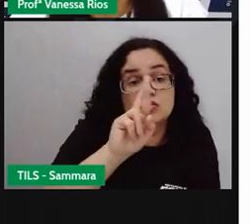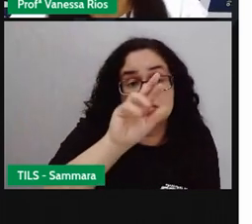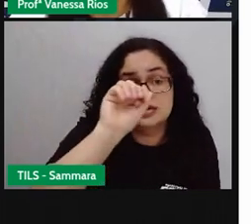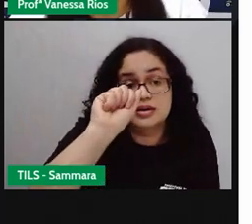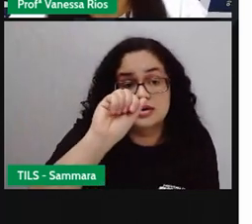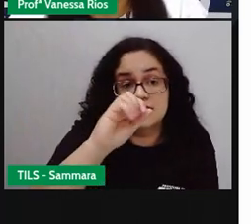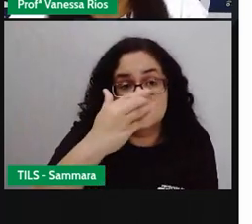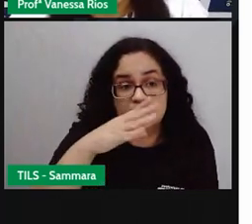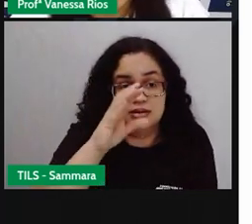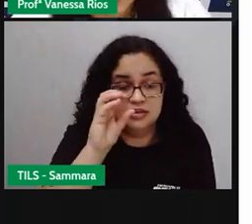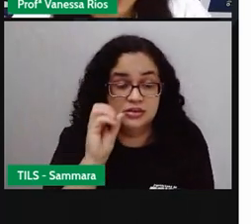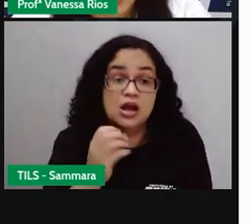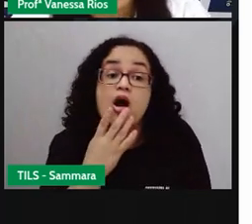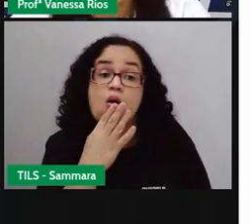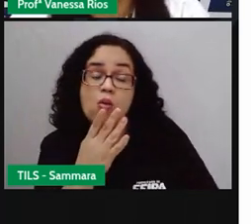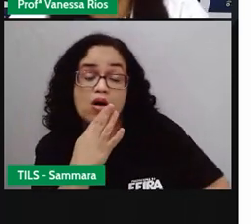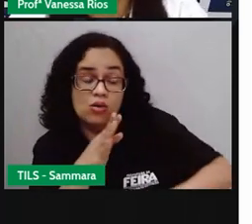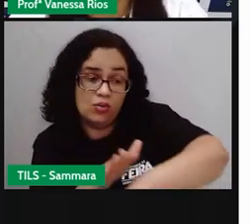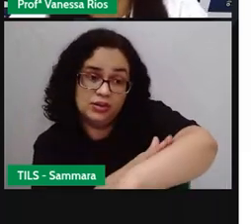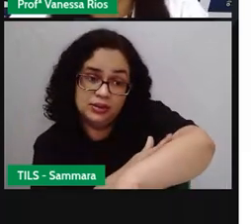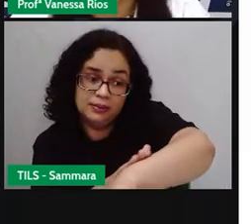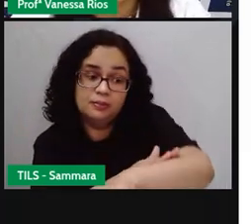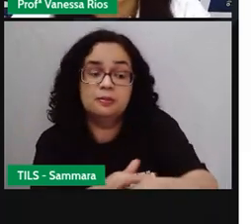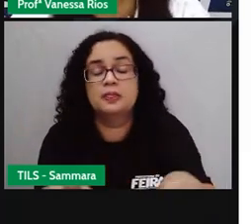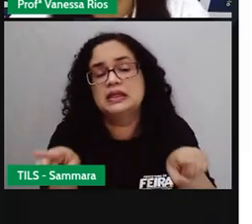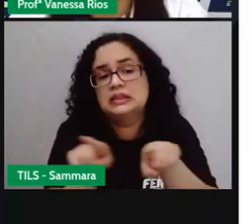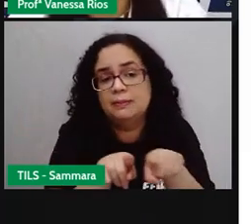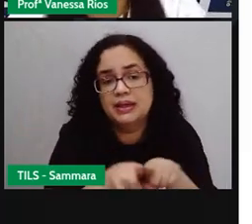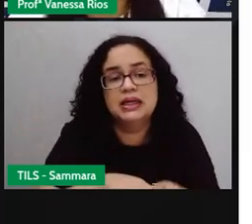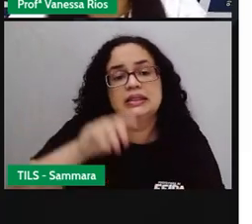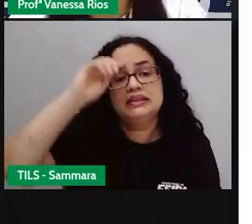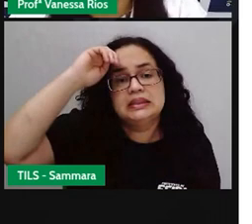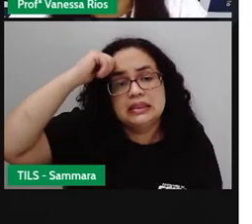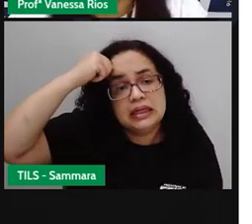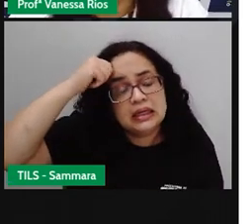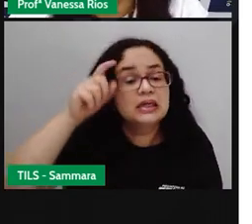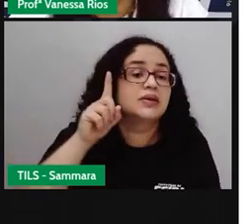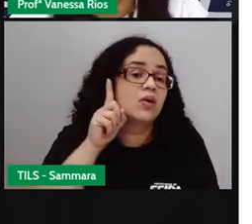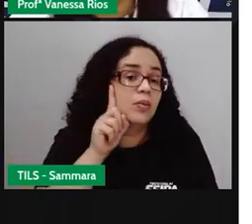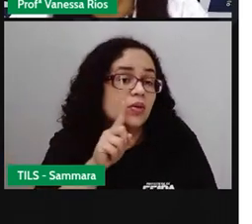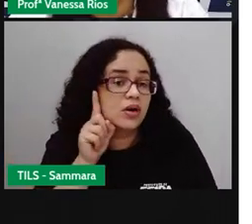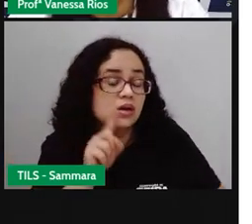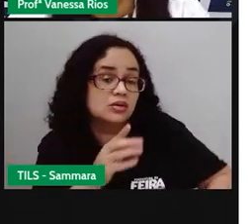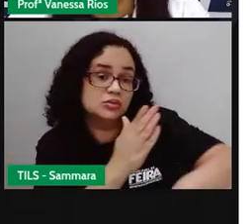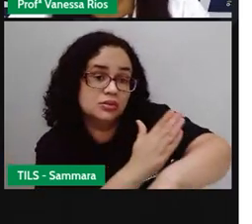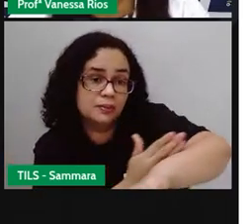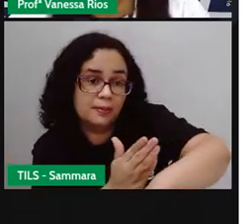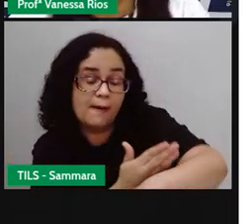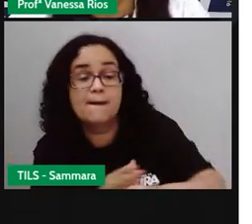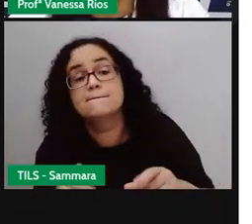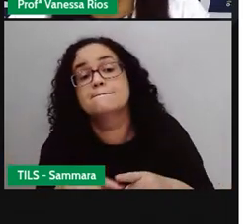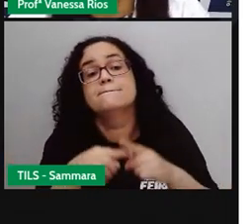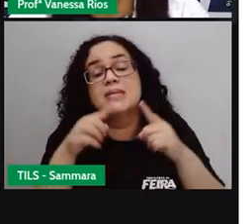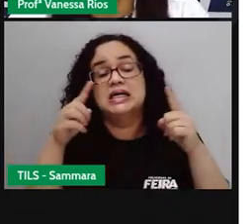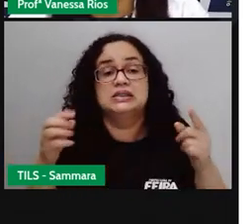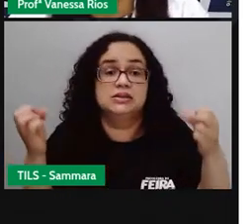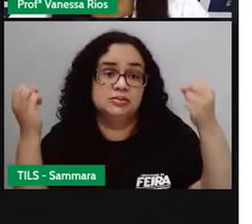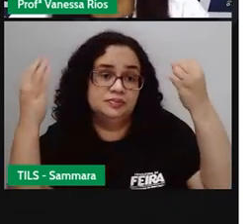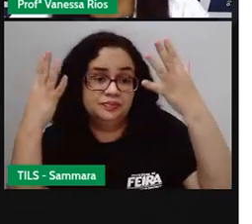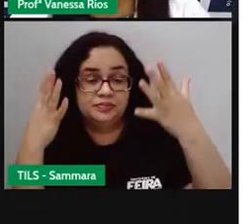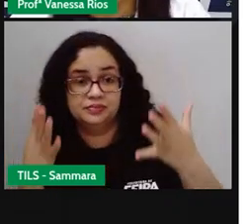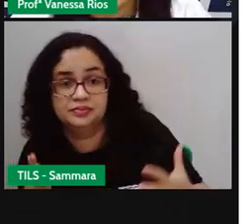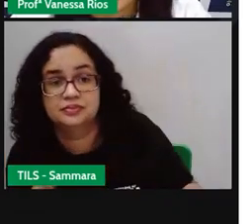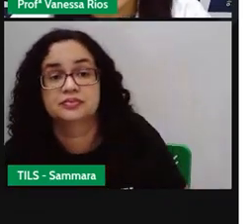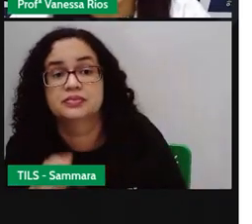pode estar determinando aí a cor da pele também, né, se é negra, se é parda, se é branco. Mas a gente está falando aqui de